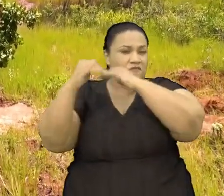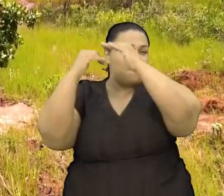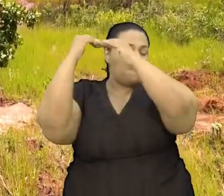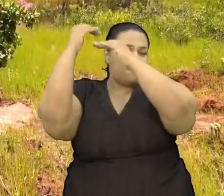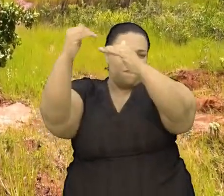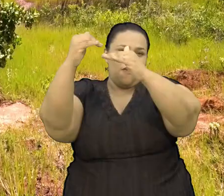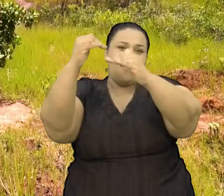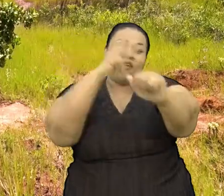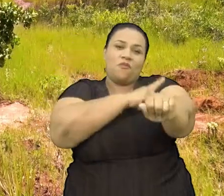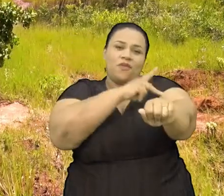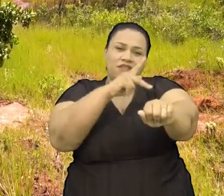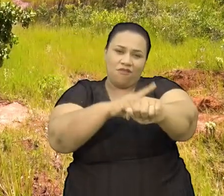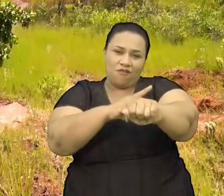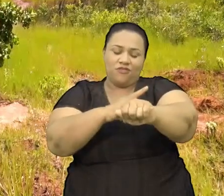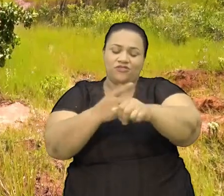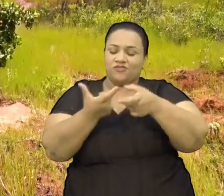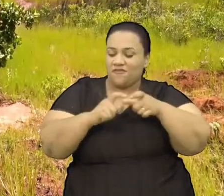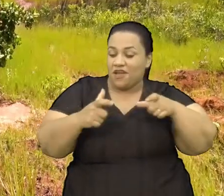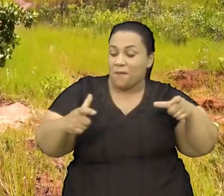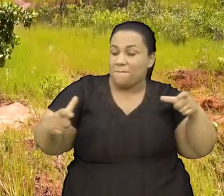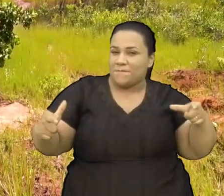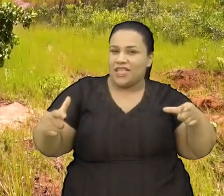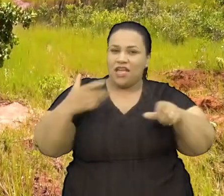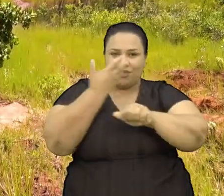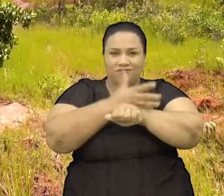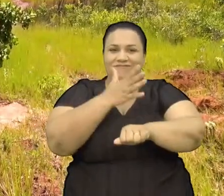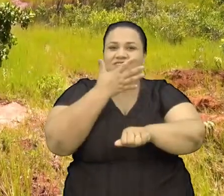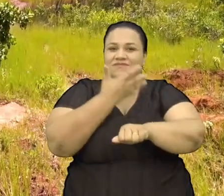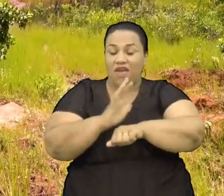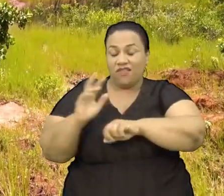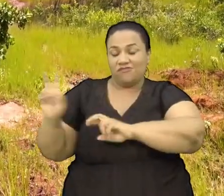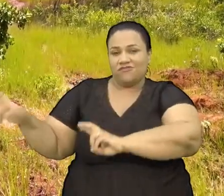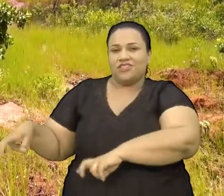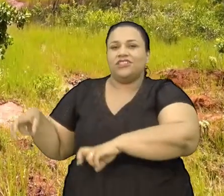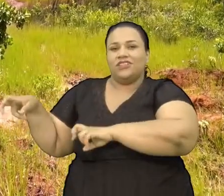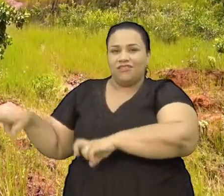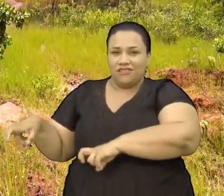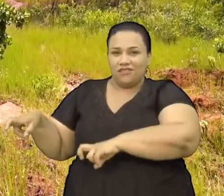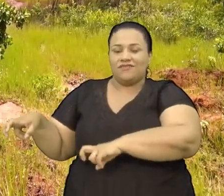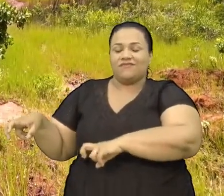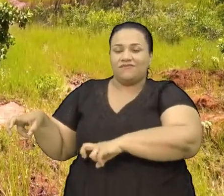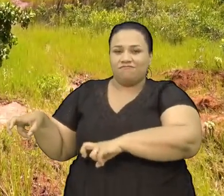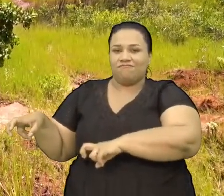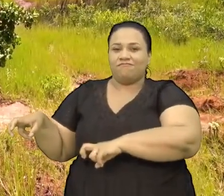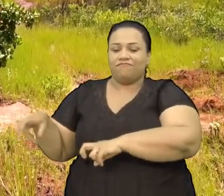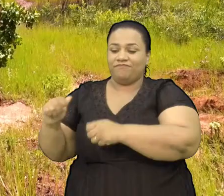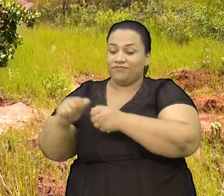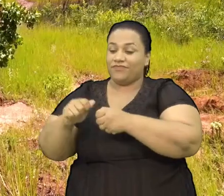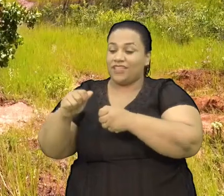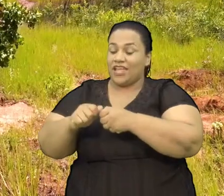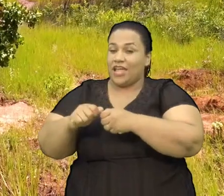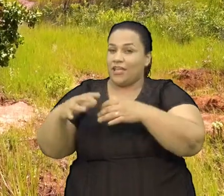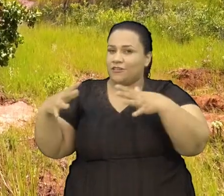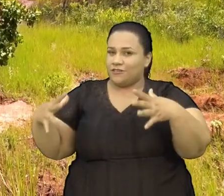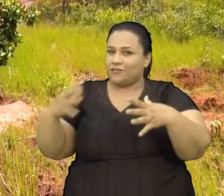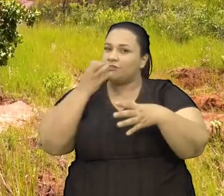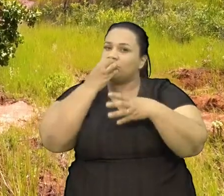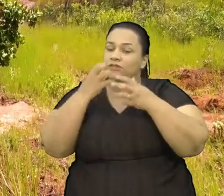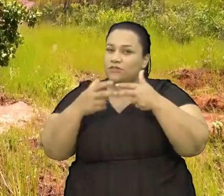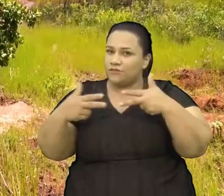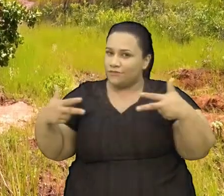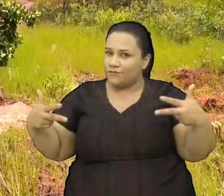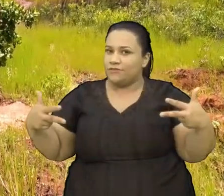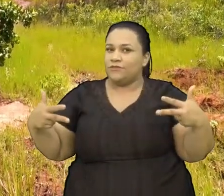pedagógico A gente vai conseguir Ampliar As nossas Práticas Agrícolas E na área De criação De animais